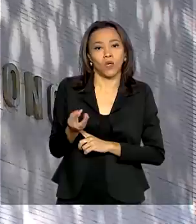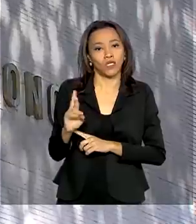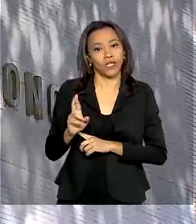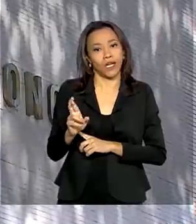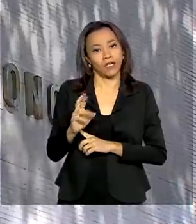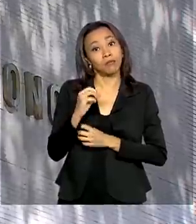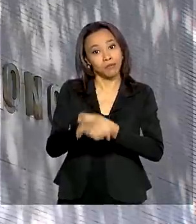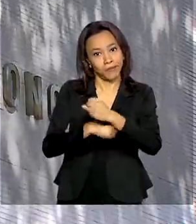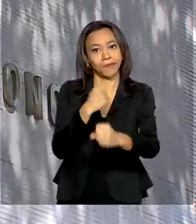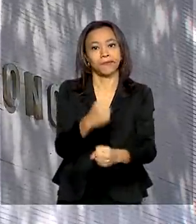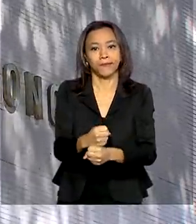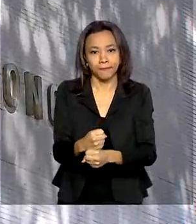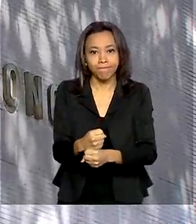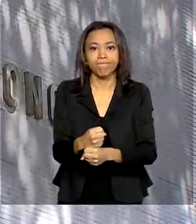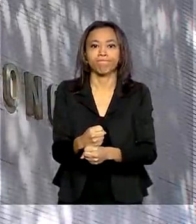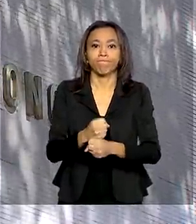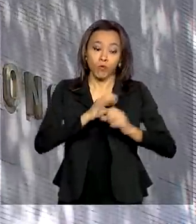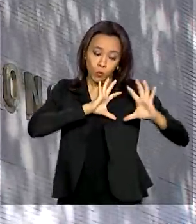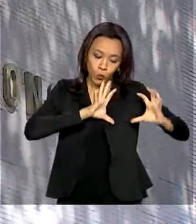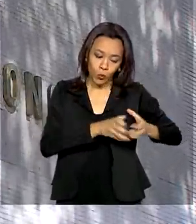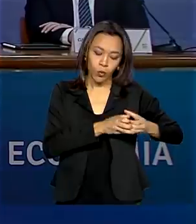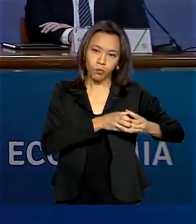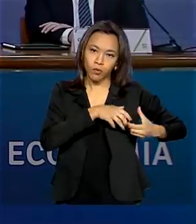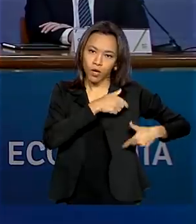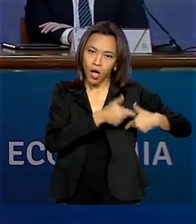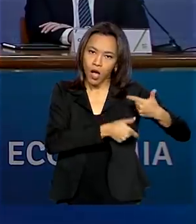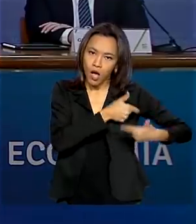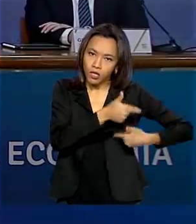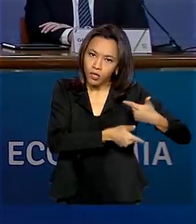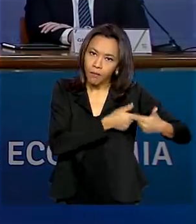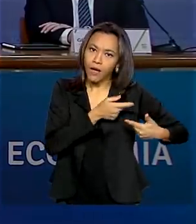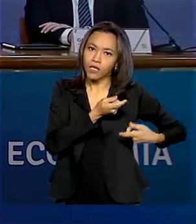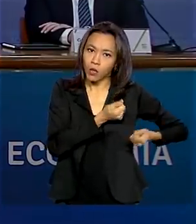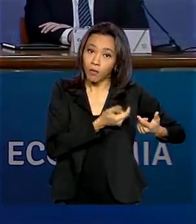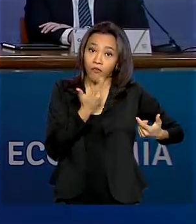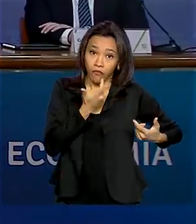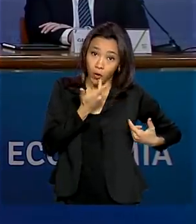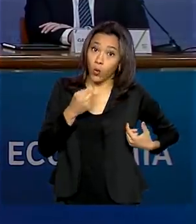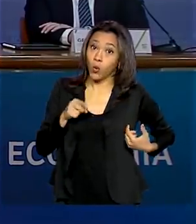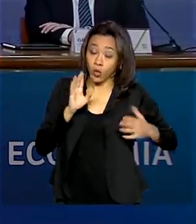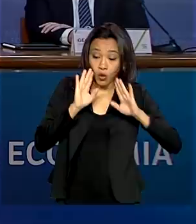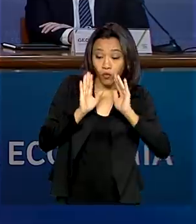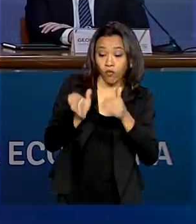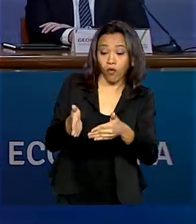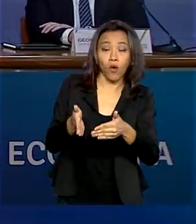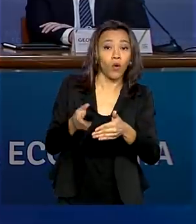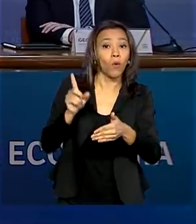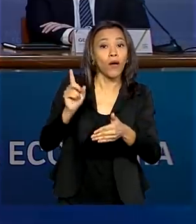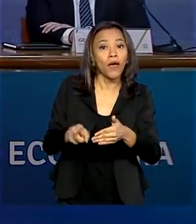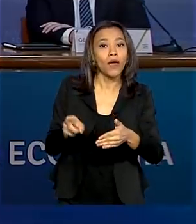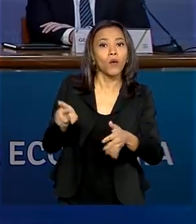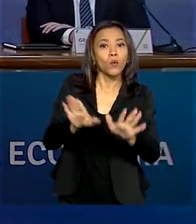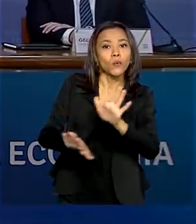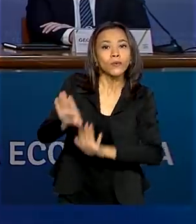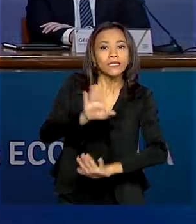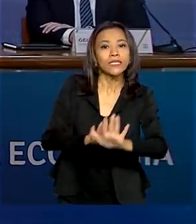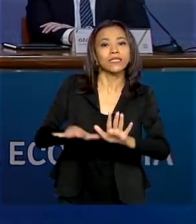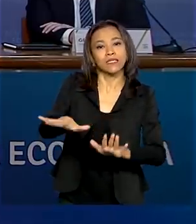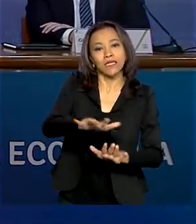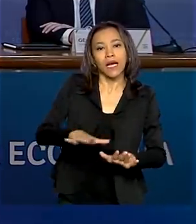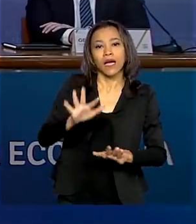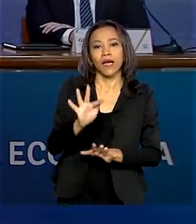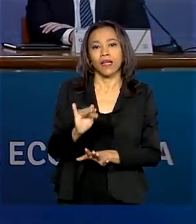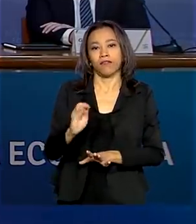para o ano que vem. A equipe econômica ressaltou que o foco, no momento, é o zelo fiscal e o